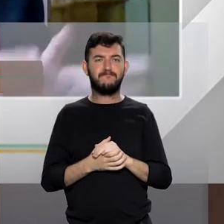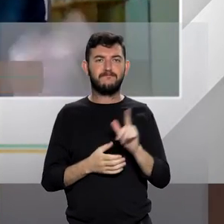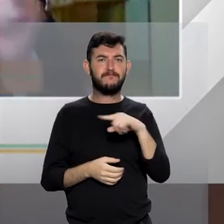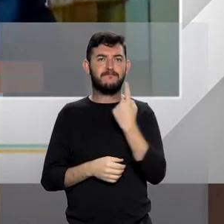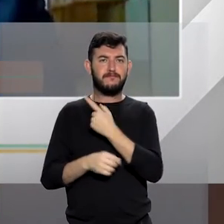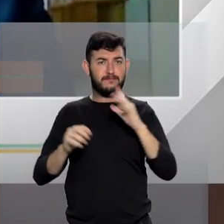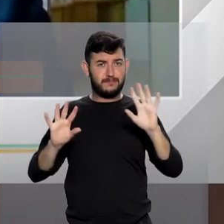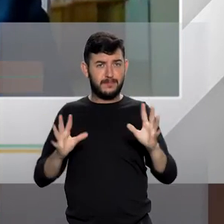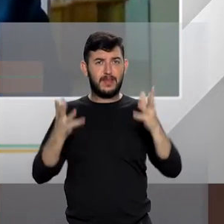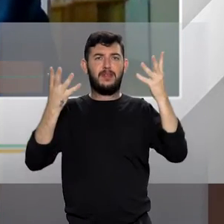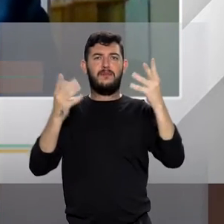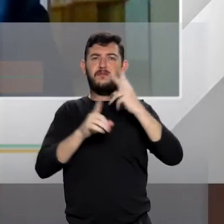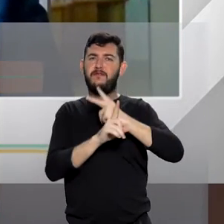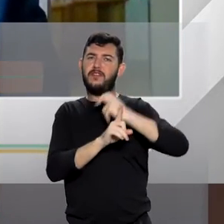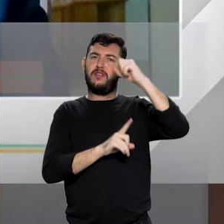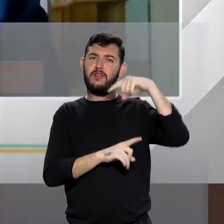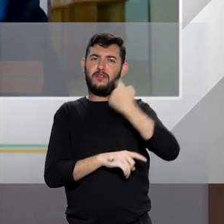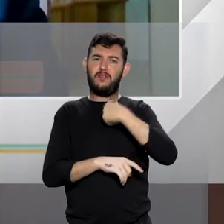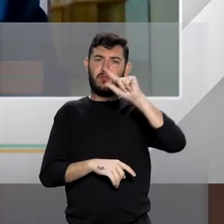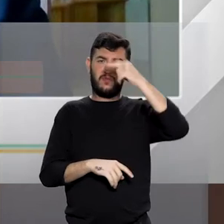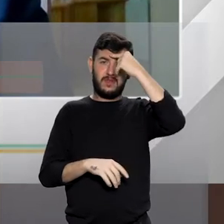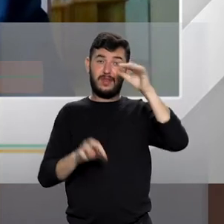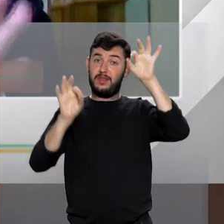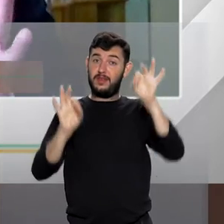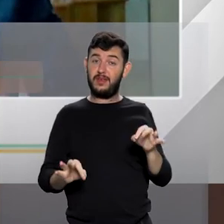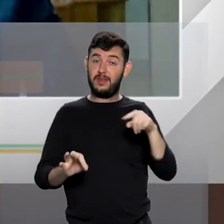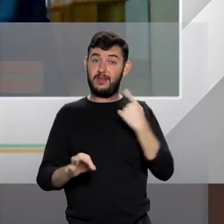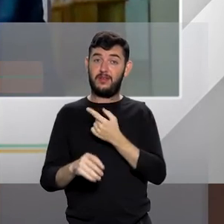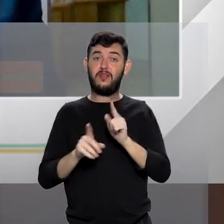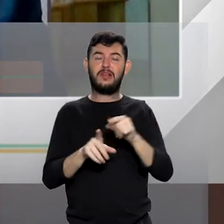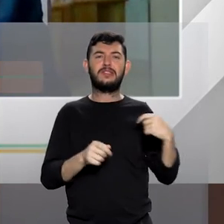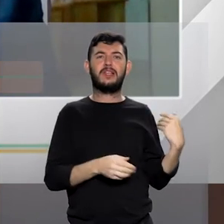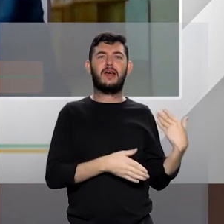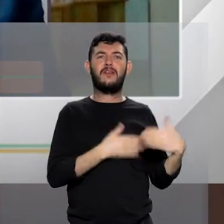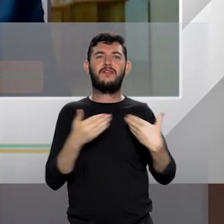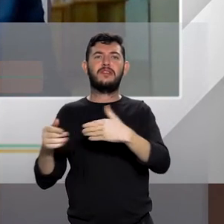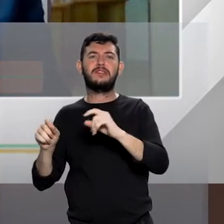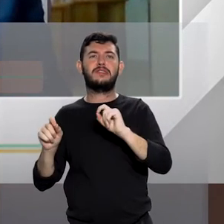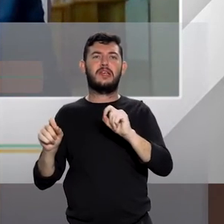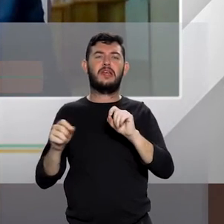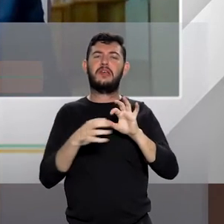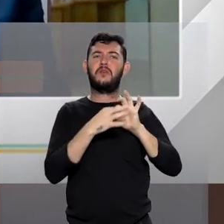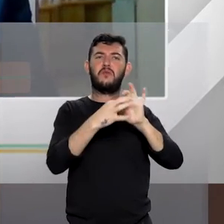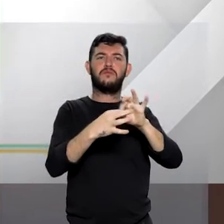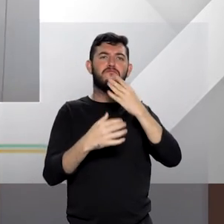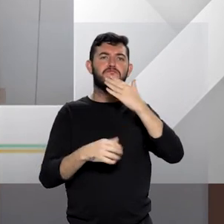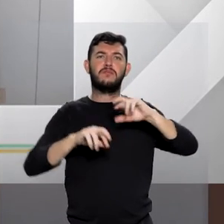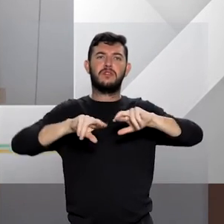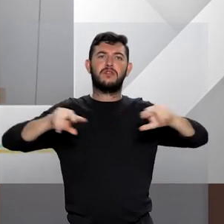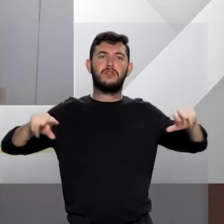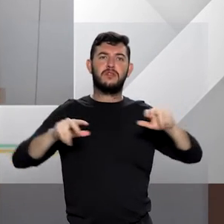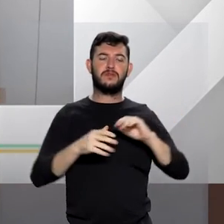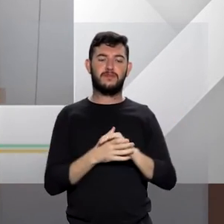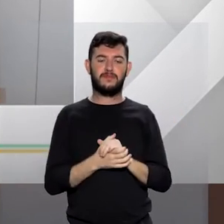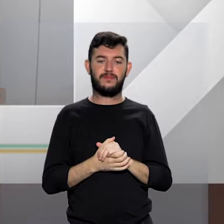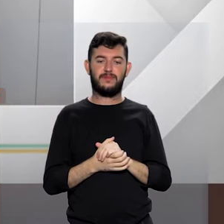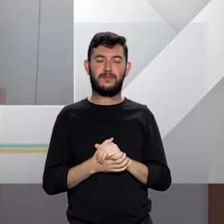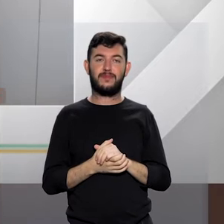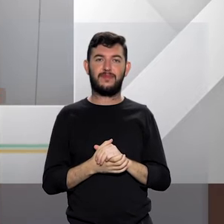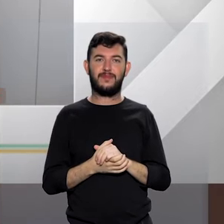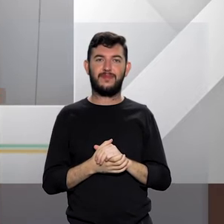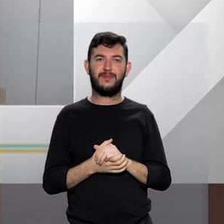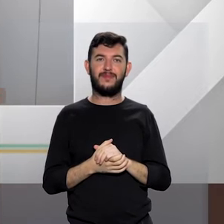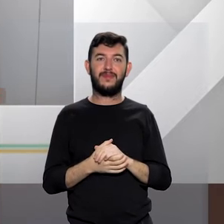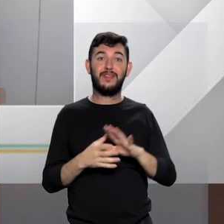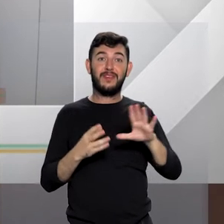tivemos até hoje, mas estamos conscientes que precisamos avançar em diversas frentes, em diversas áreas. Só pegando o gancho, doutor Tiago, o você